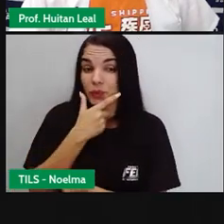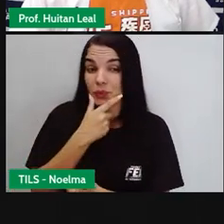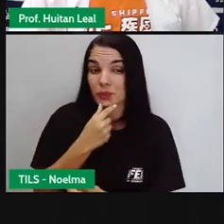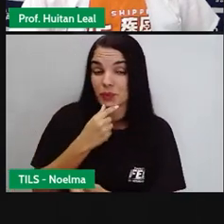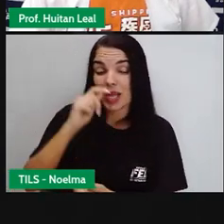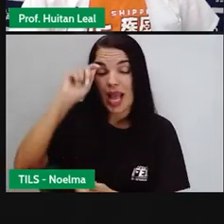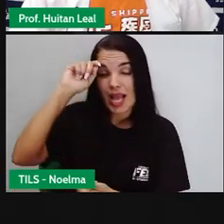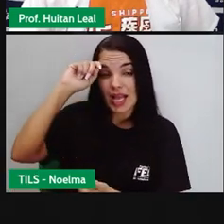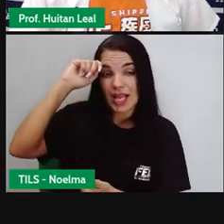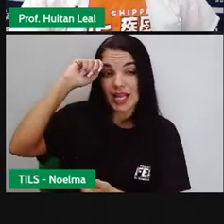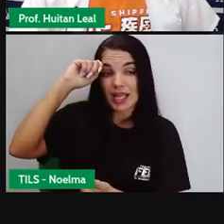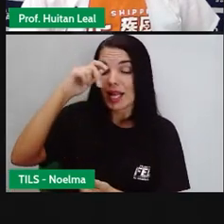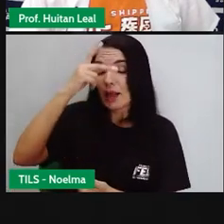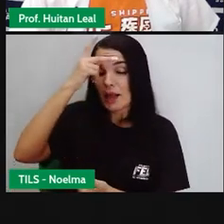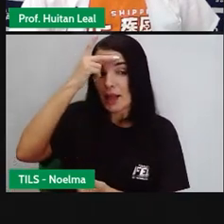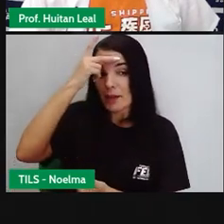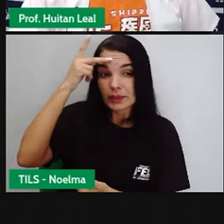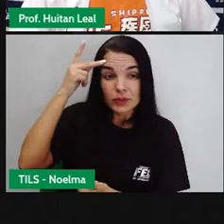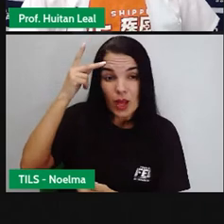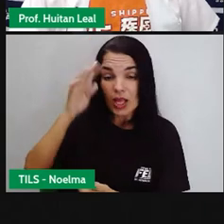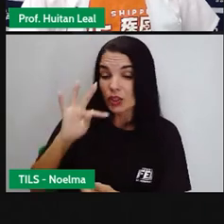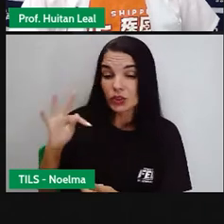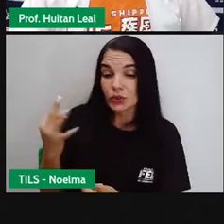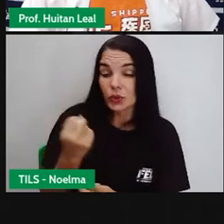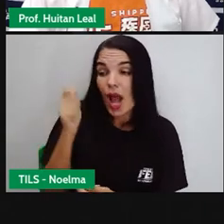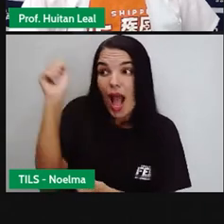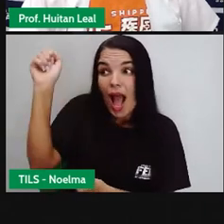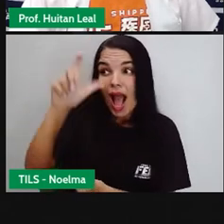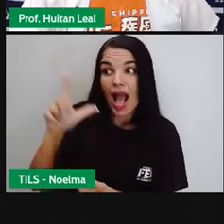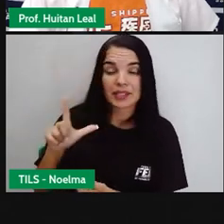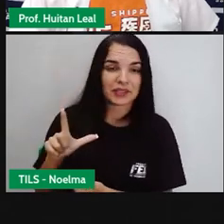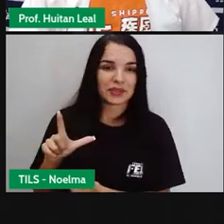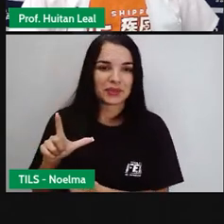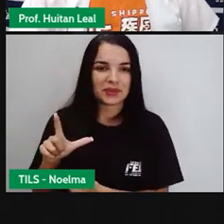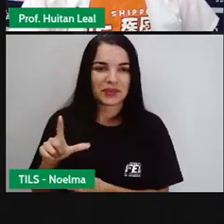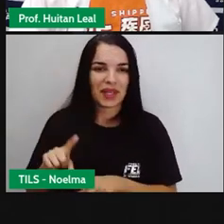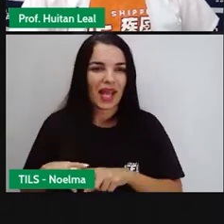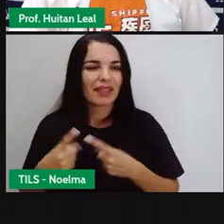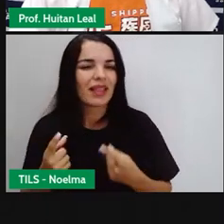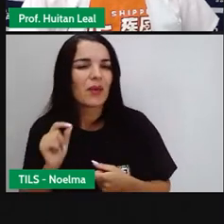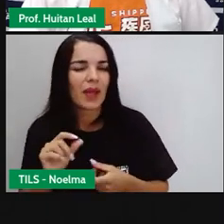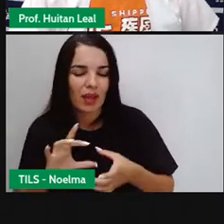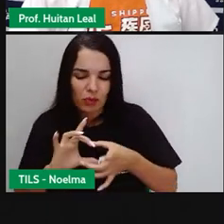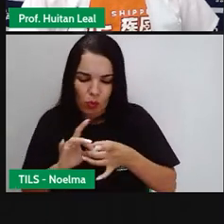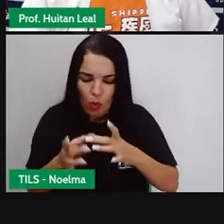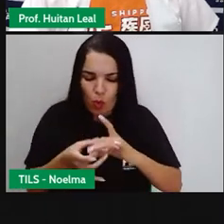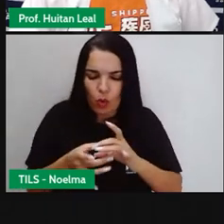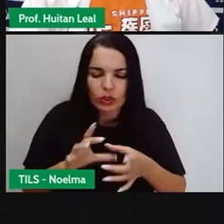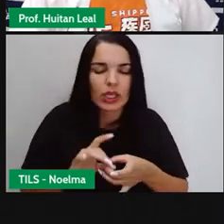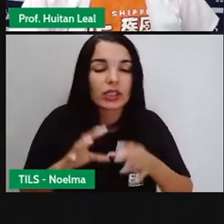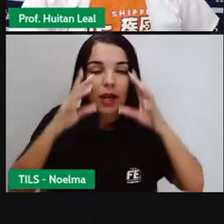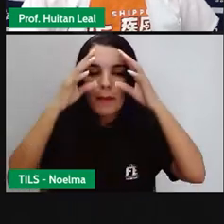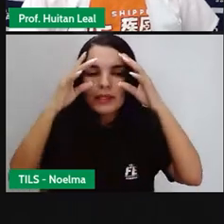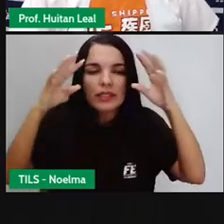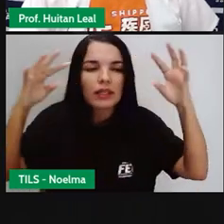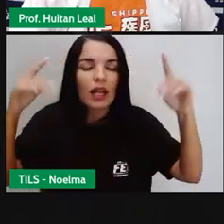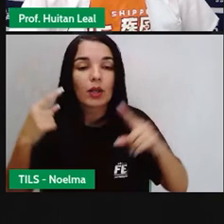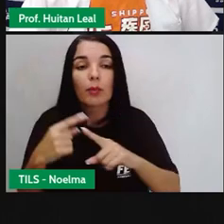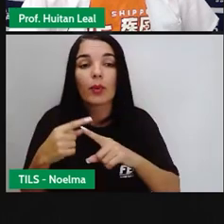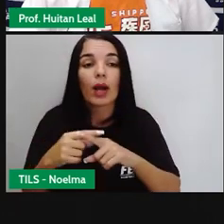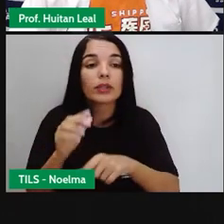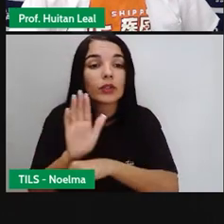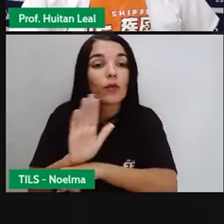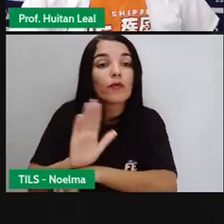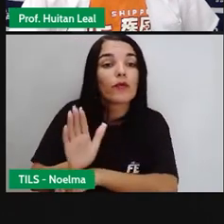azuis. Então, isso aqui é um contexto imaginário. Um contexto criado pelo homem no filme, por exemplo. Num desenho